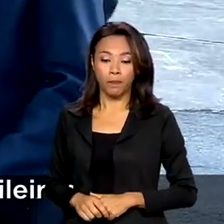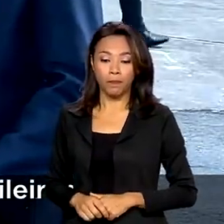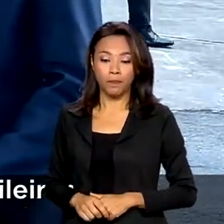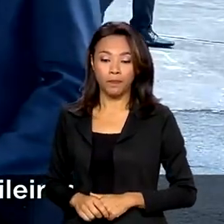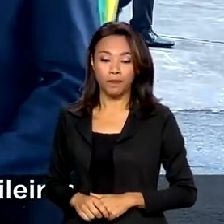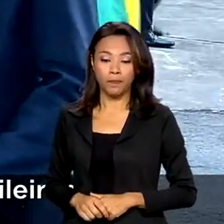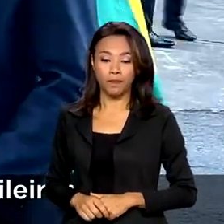brasileiros.